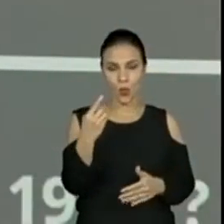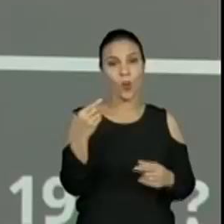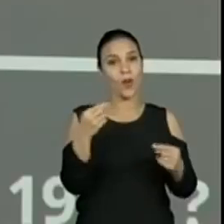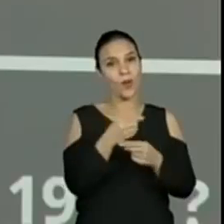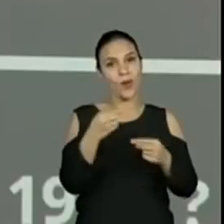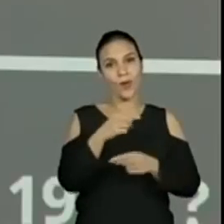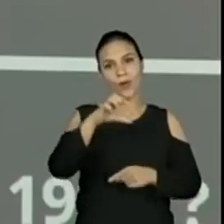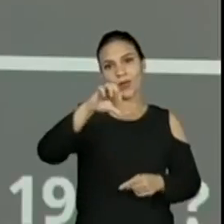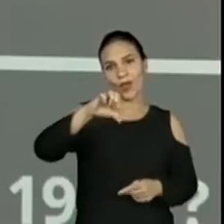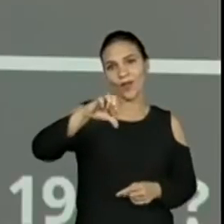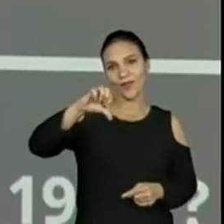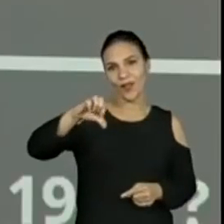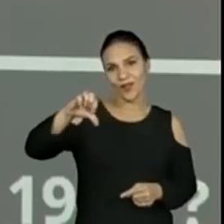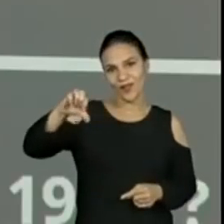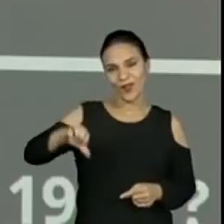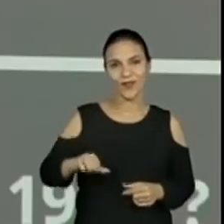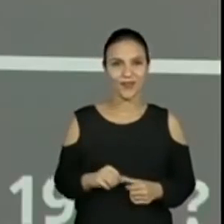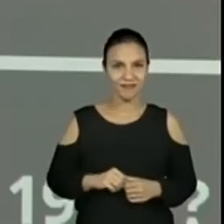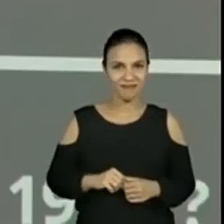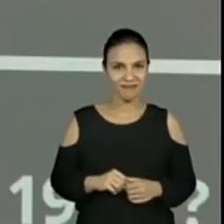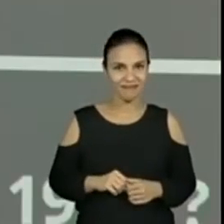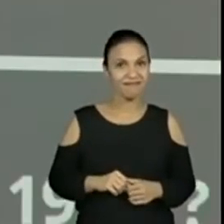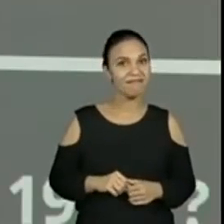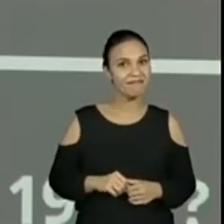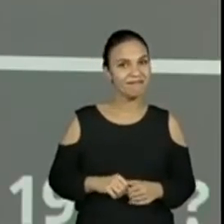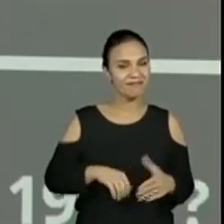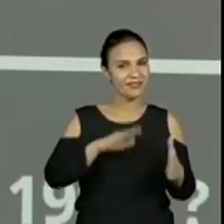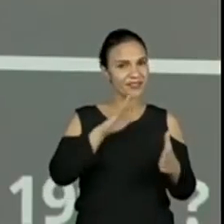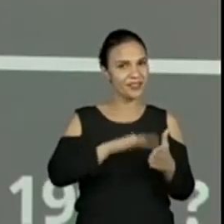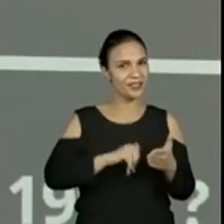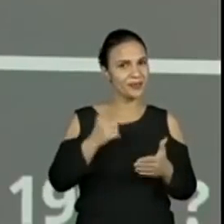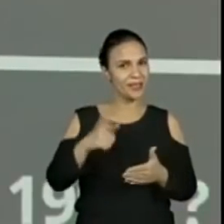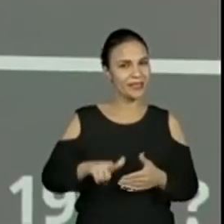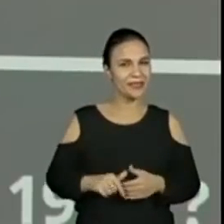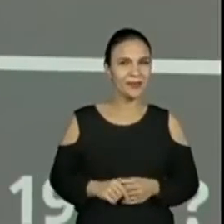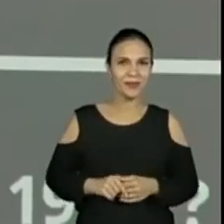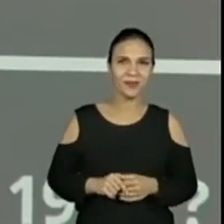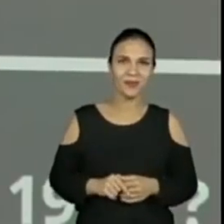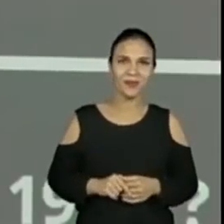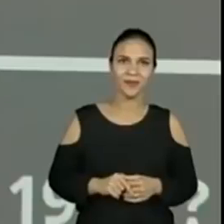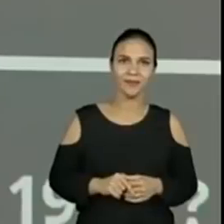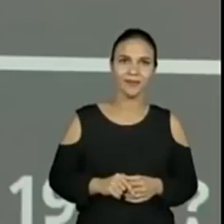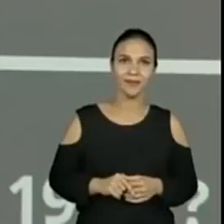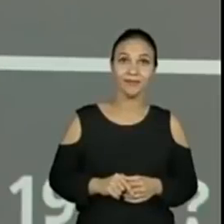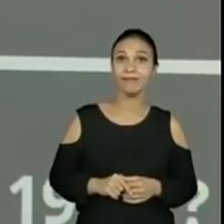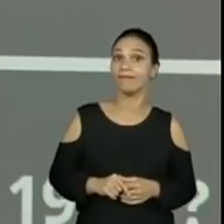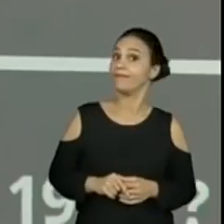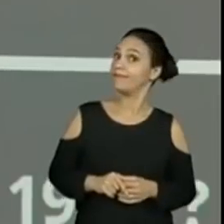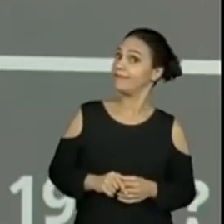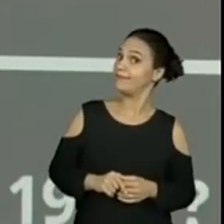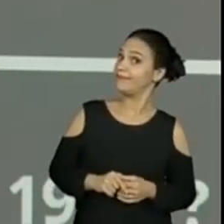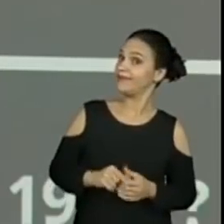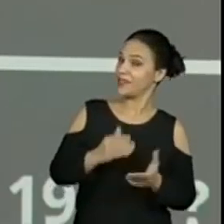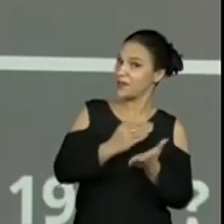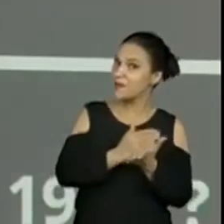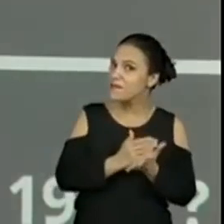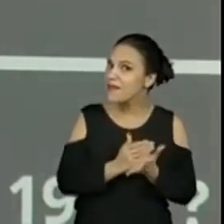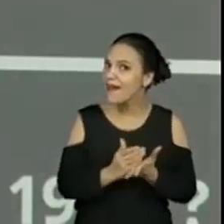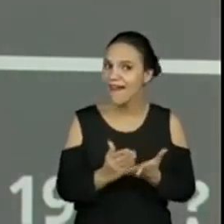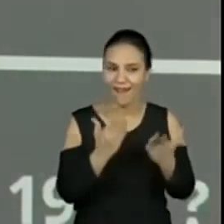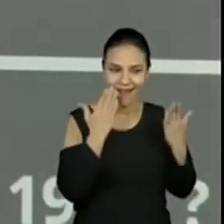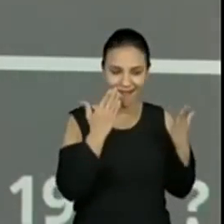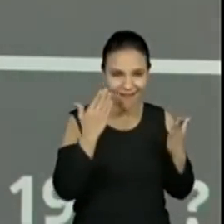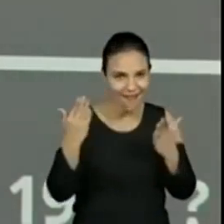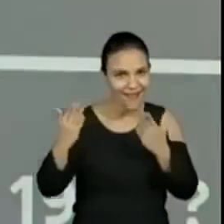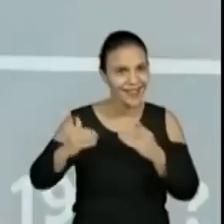999. Vamos tirar mais uma parte. Olha, está começando a desvendar,